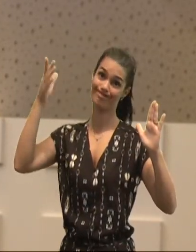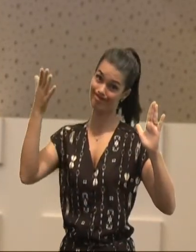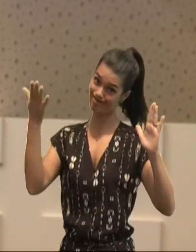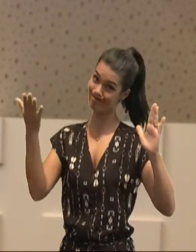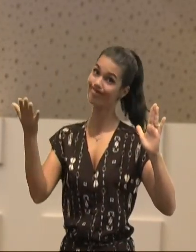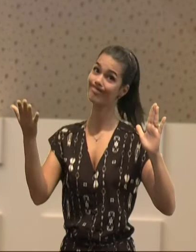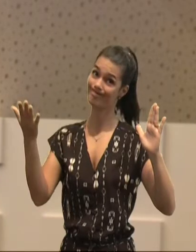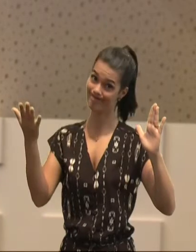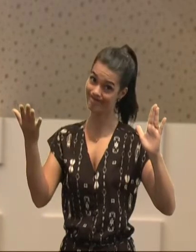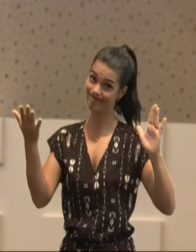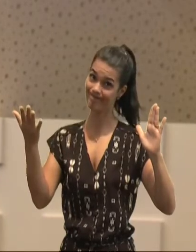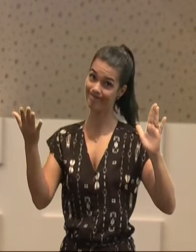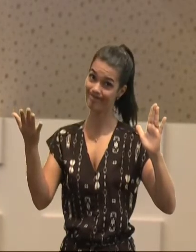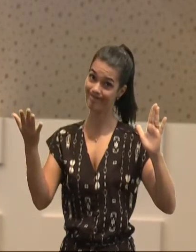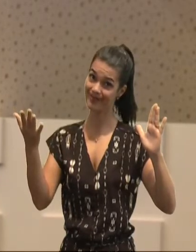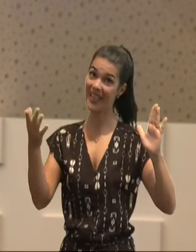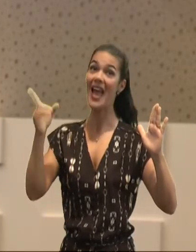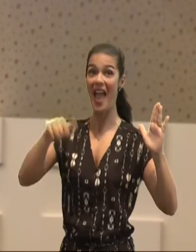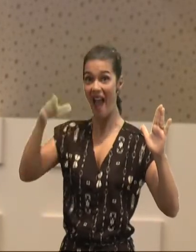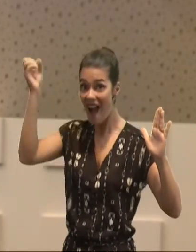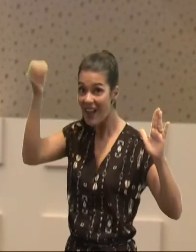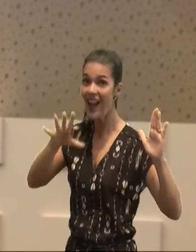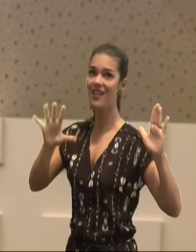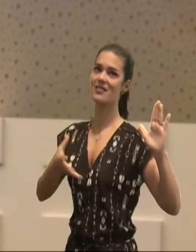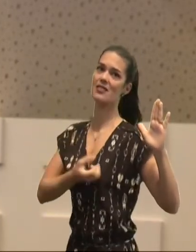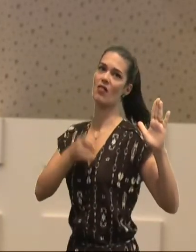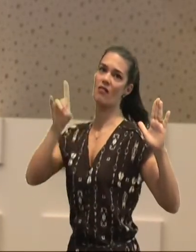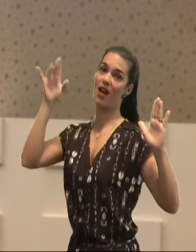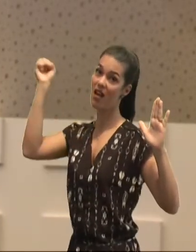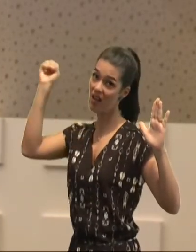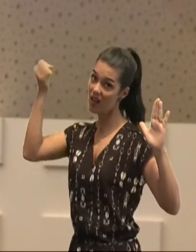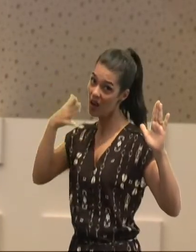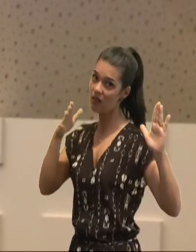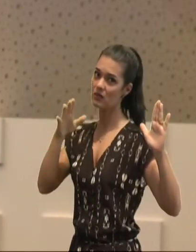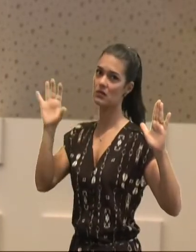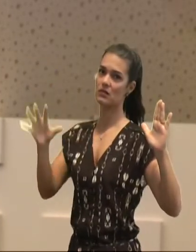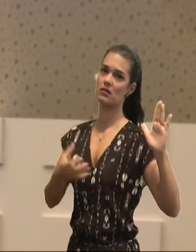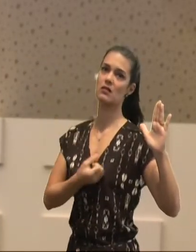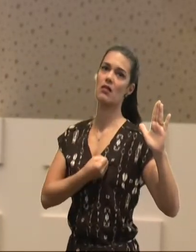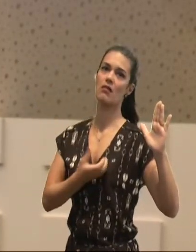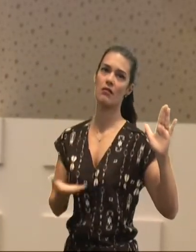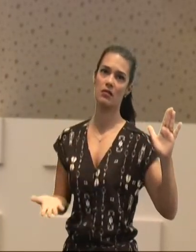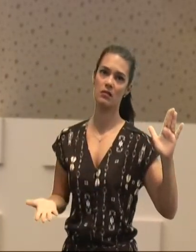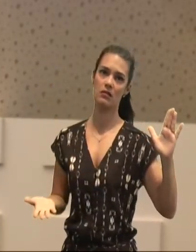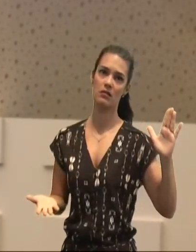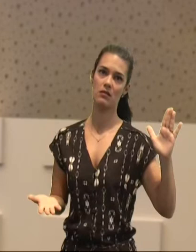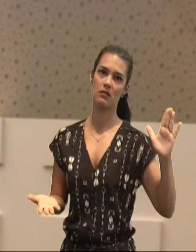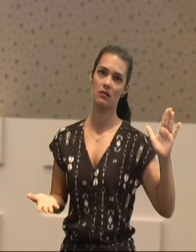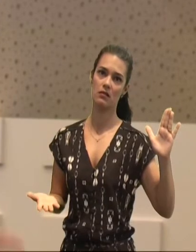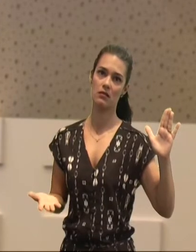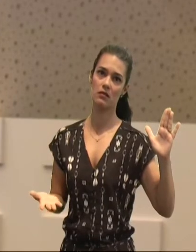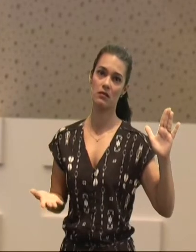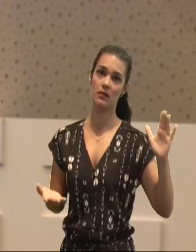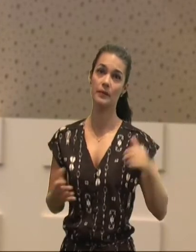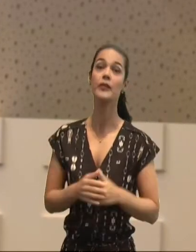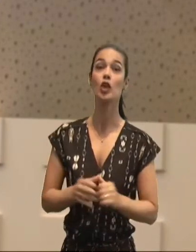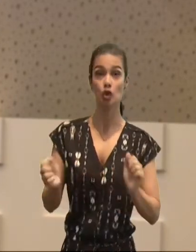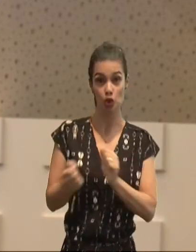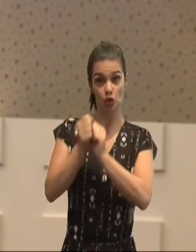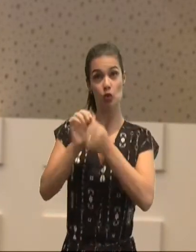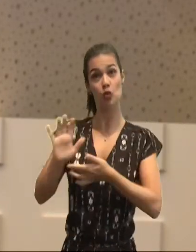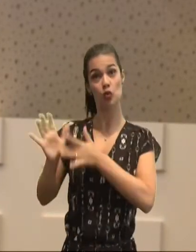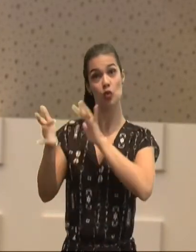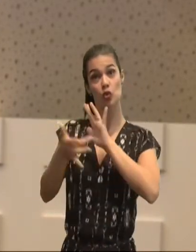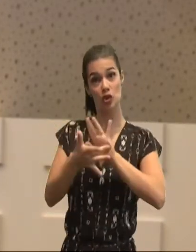porque nós, verso 5, pelo Espírito, aguardamos, a esperança, da justiça, que provém, da fé, porque, em Cristo